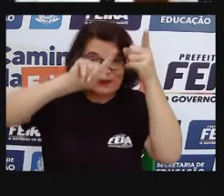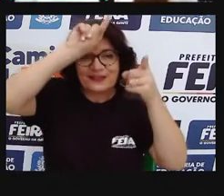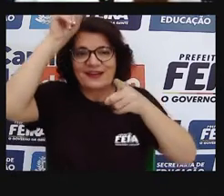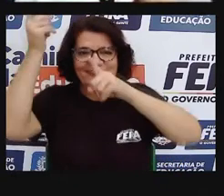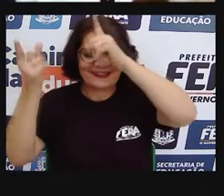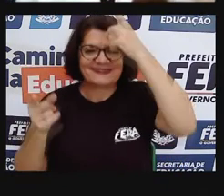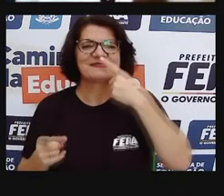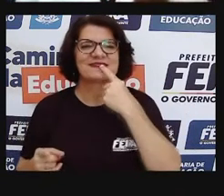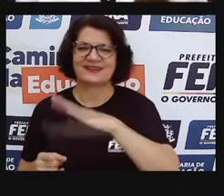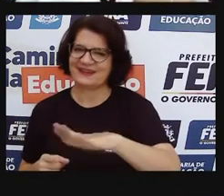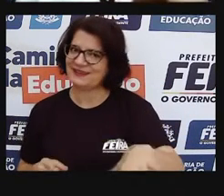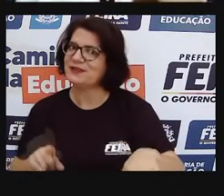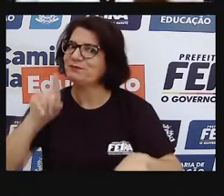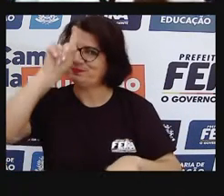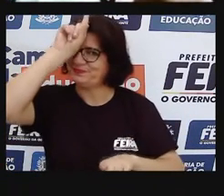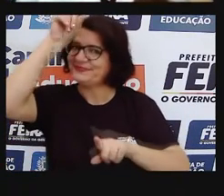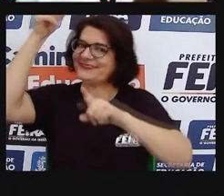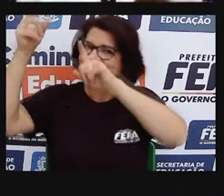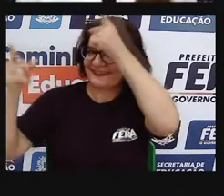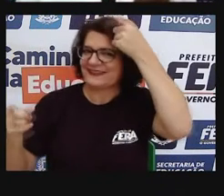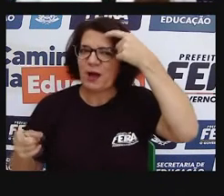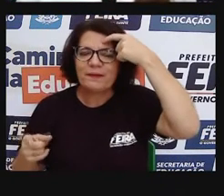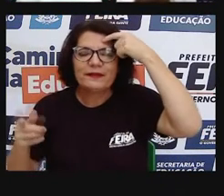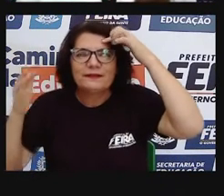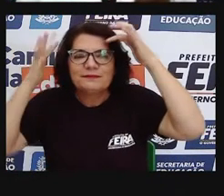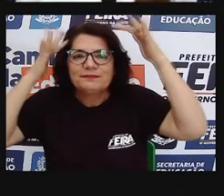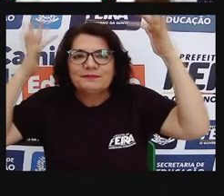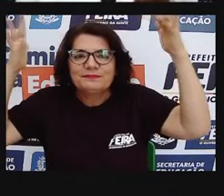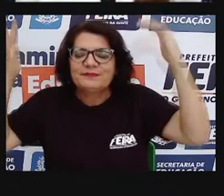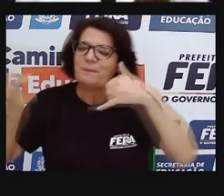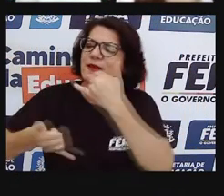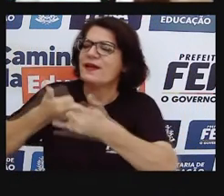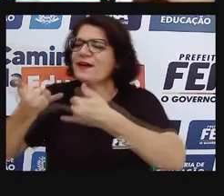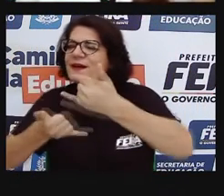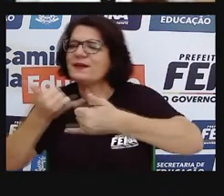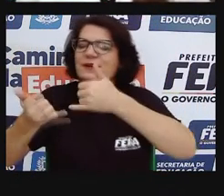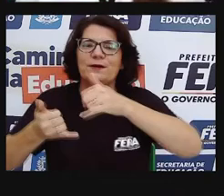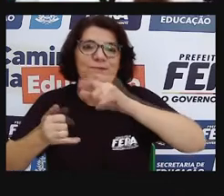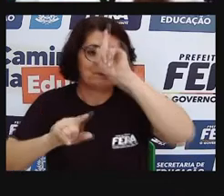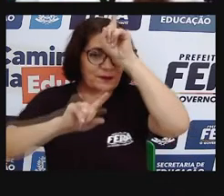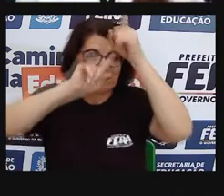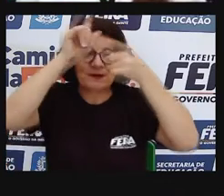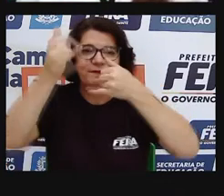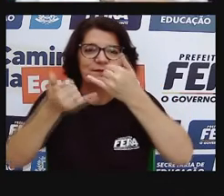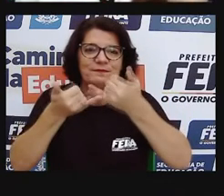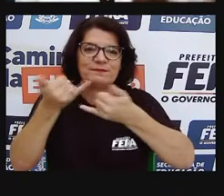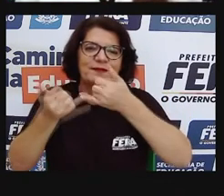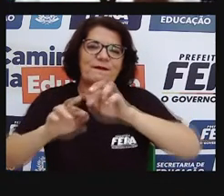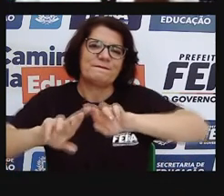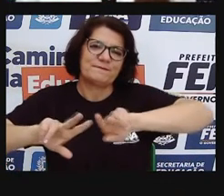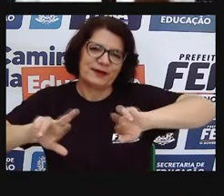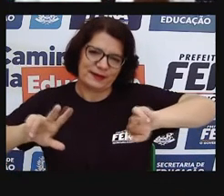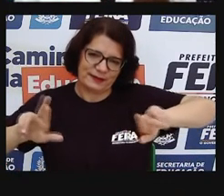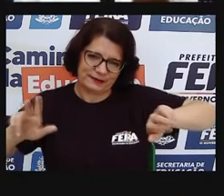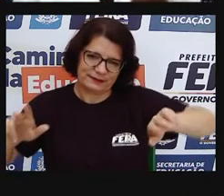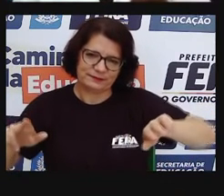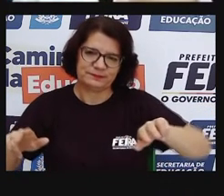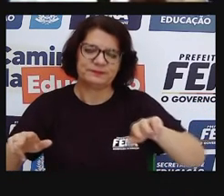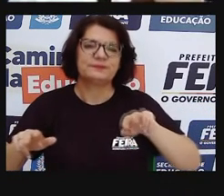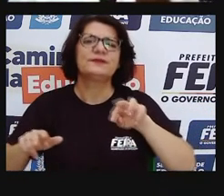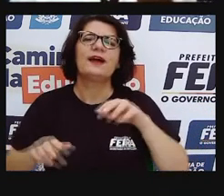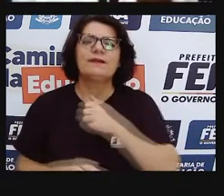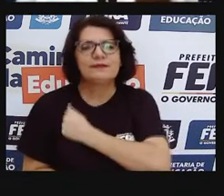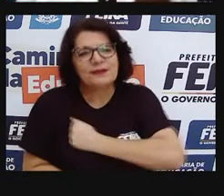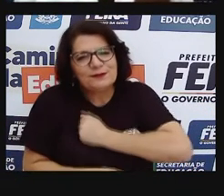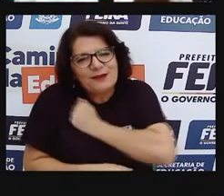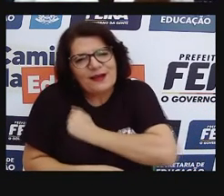tão criativa, ela sempre, mesmo com a diversidade, né, eu não estou trazendo nenhuma ilusão para dizer que todo mundo tem saudade da infância,